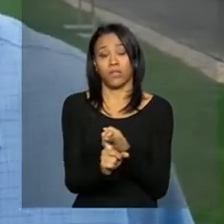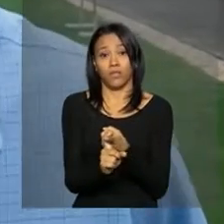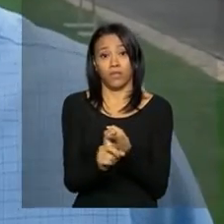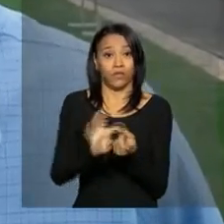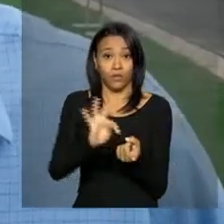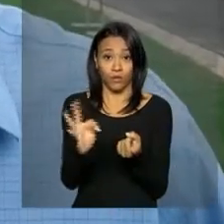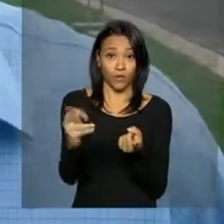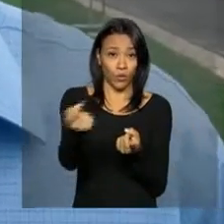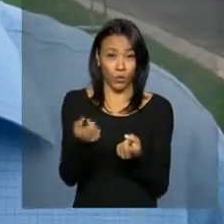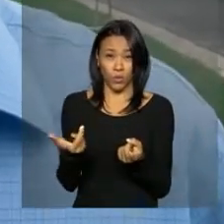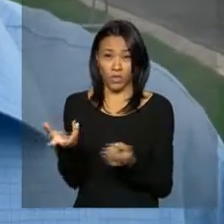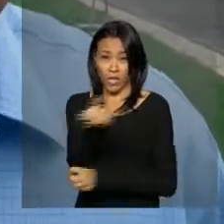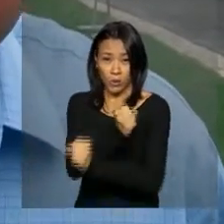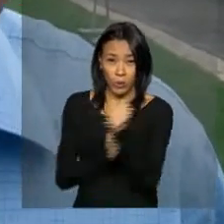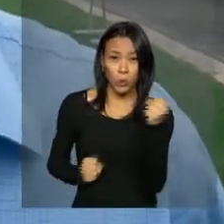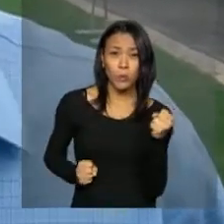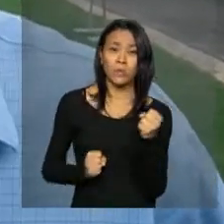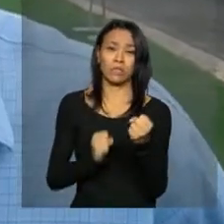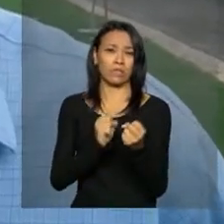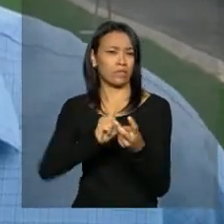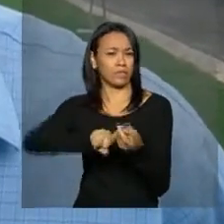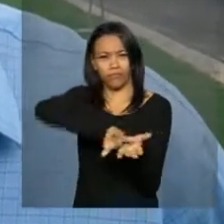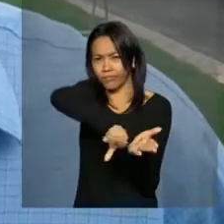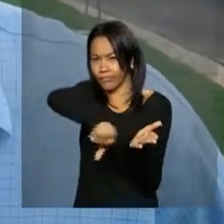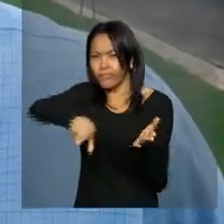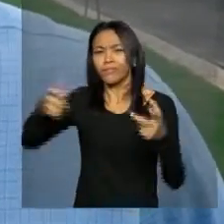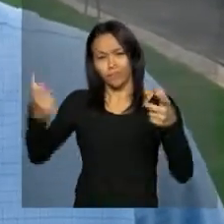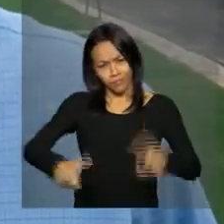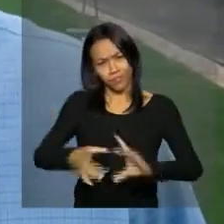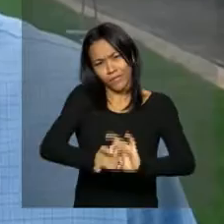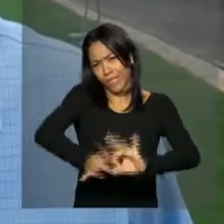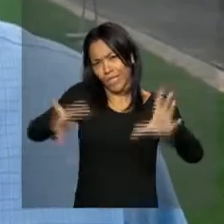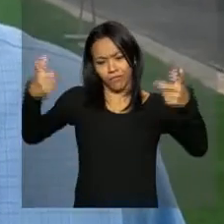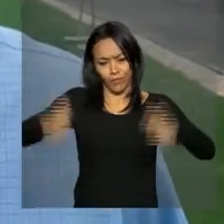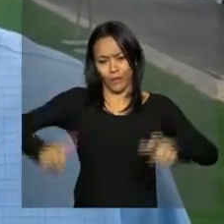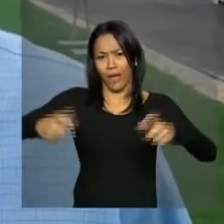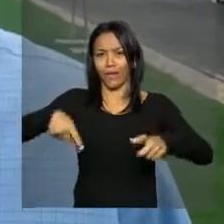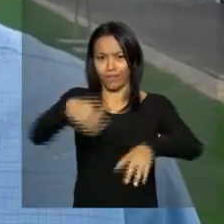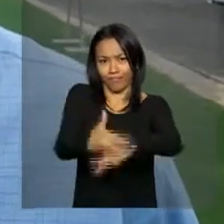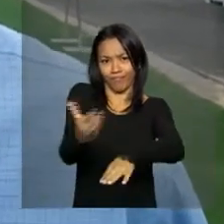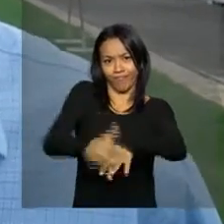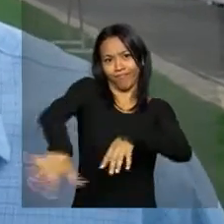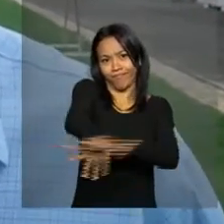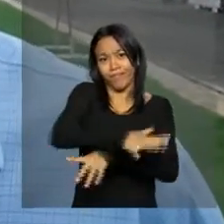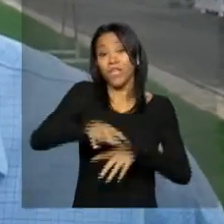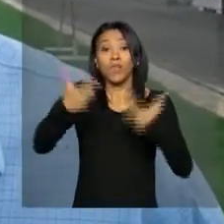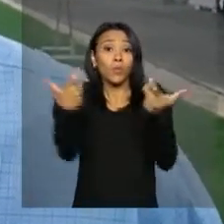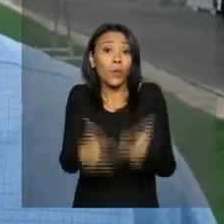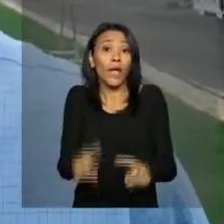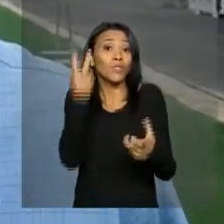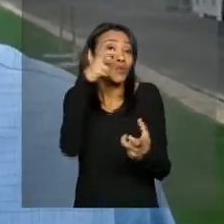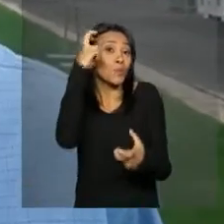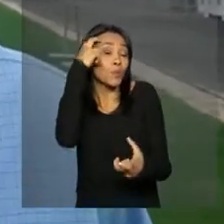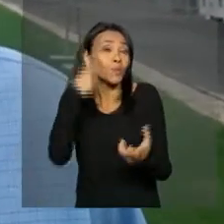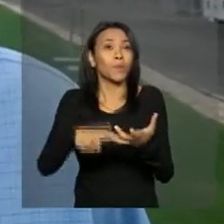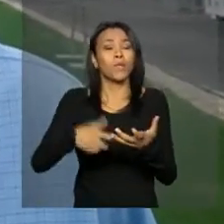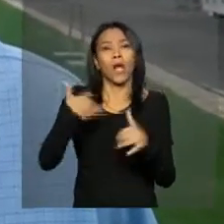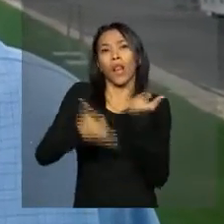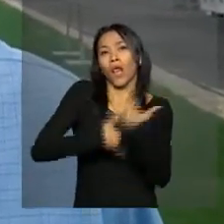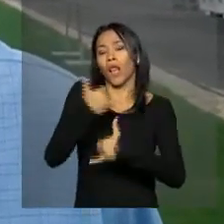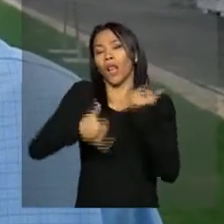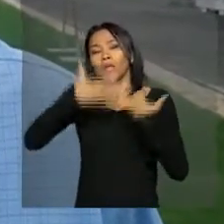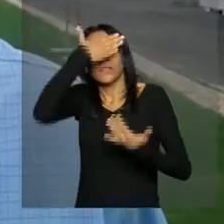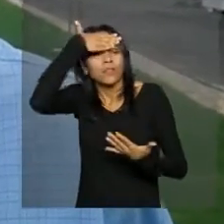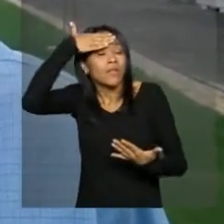todas as lutas, tudo isso pode ser sediado nessa arena, como também uma opção cultural, uma opção para outras atividades de